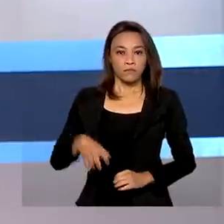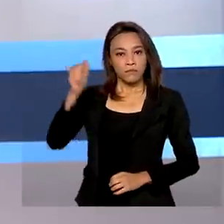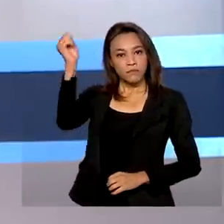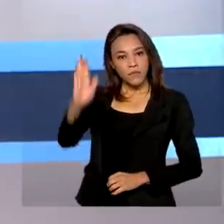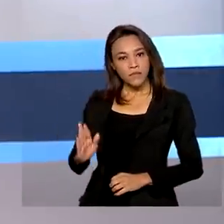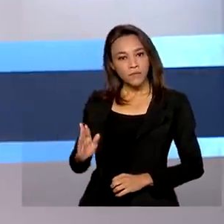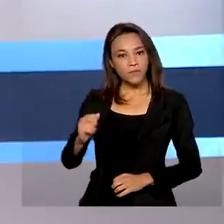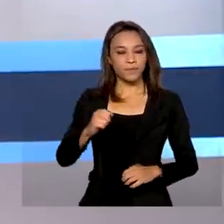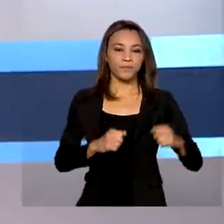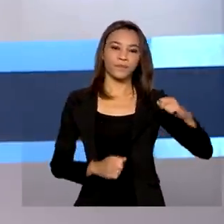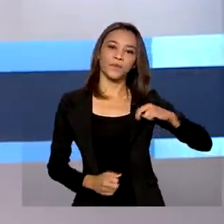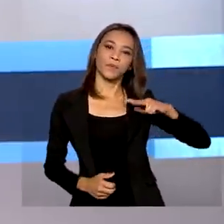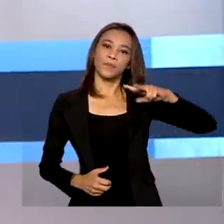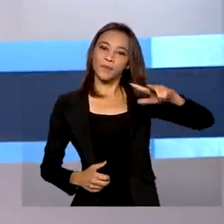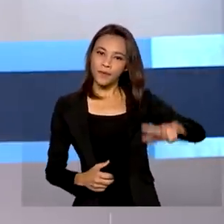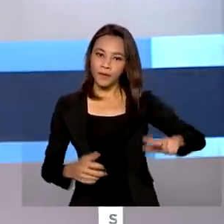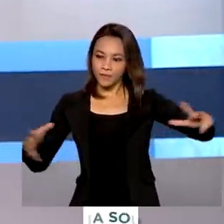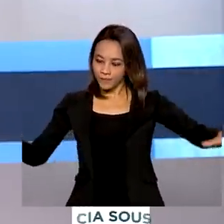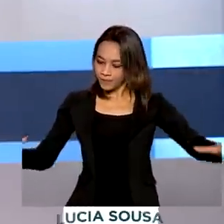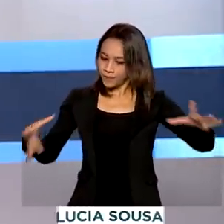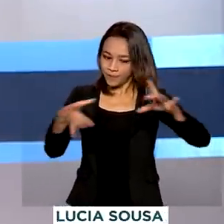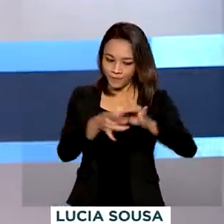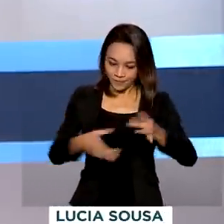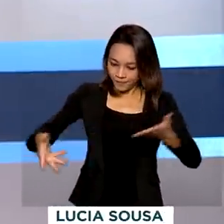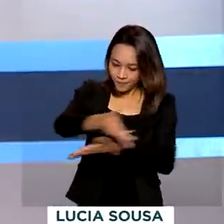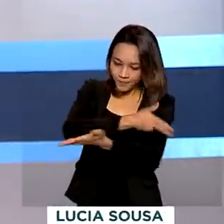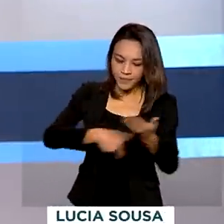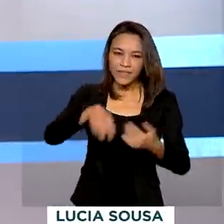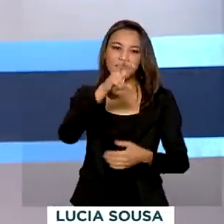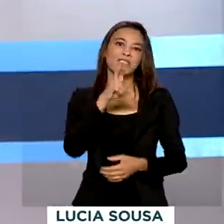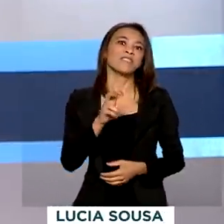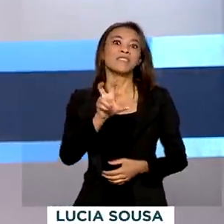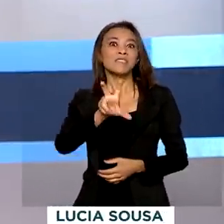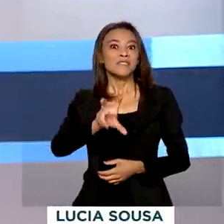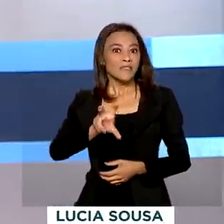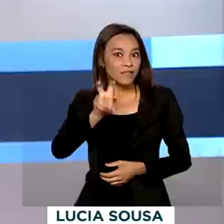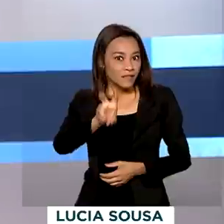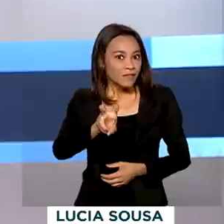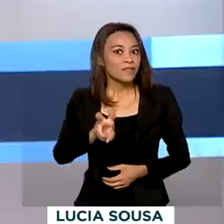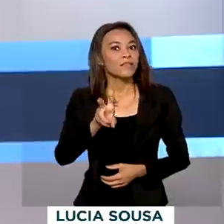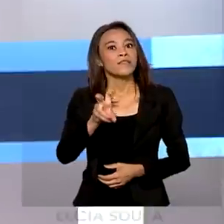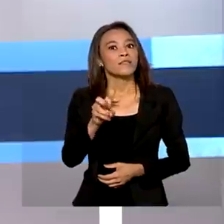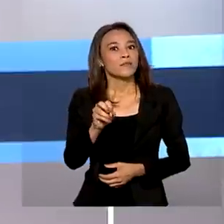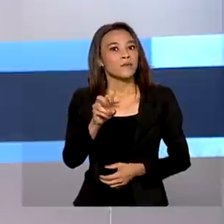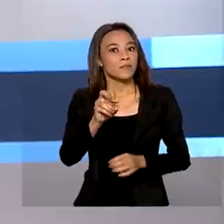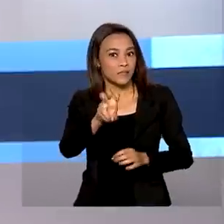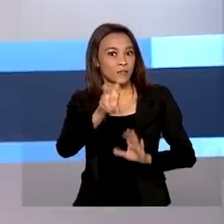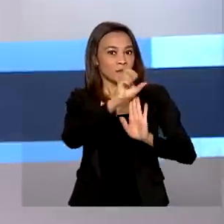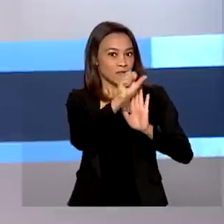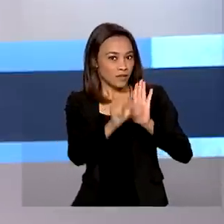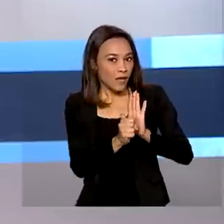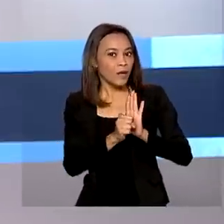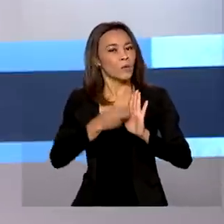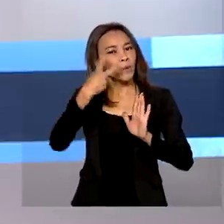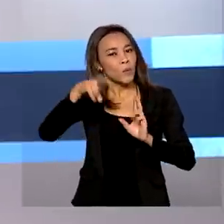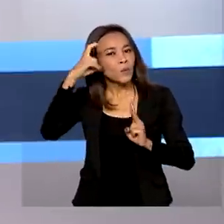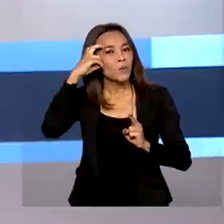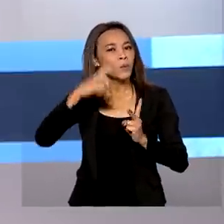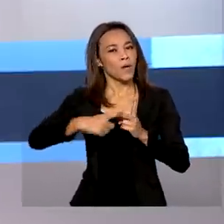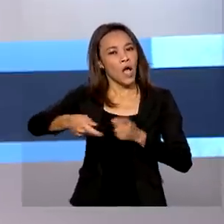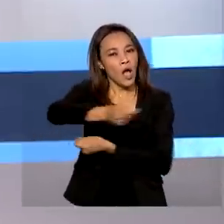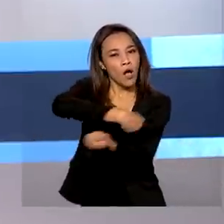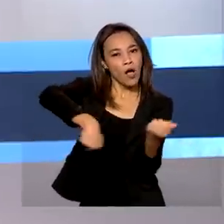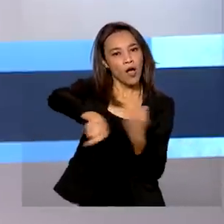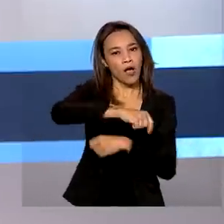e Portugal. Uma relação com mais de cinco séculos que hoje se reflete na língua comum, cultura e no comércio entre os dois países.